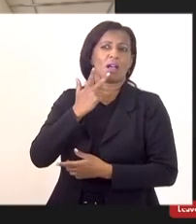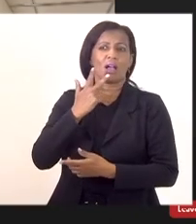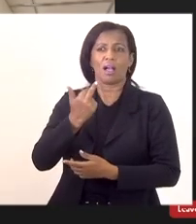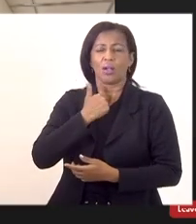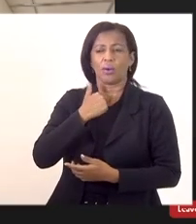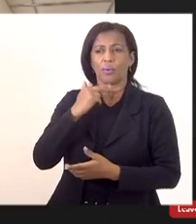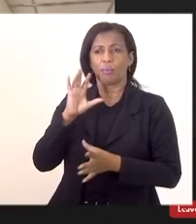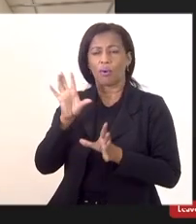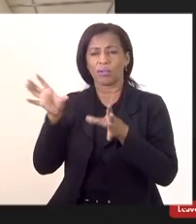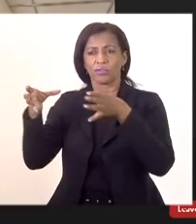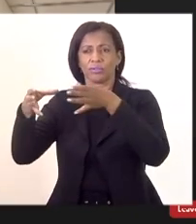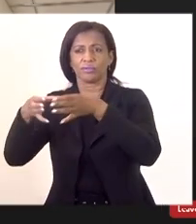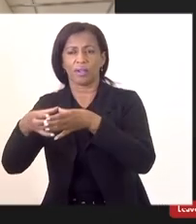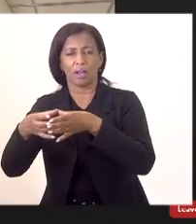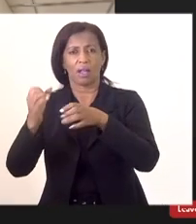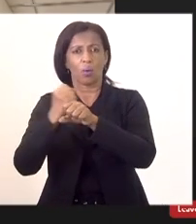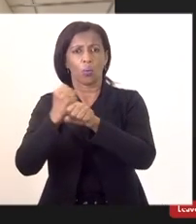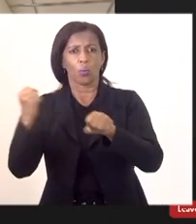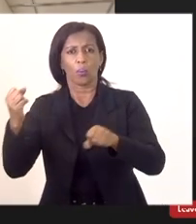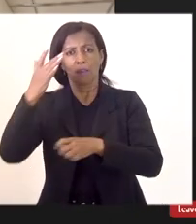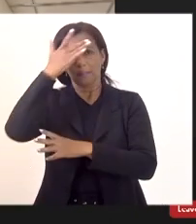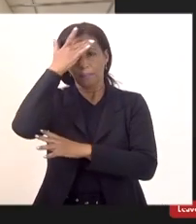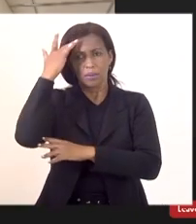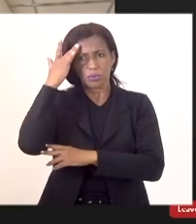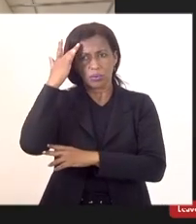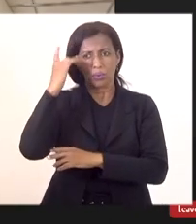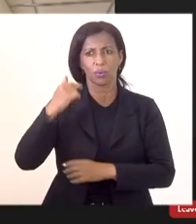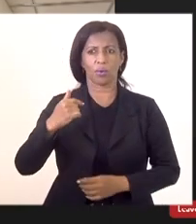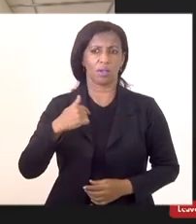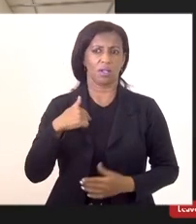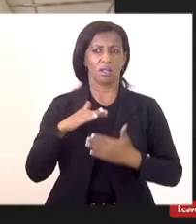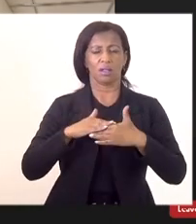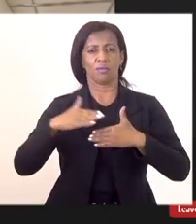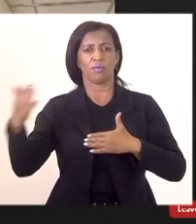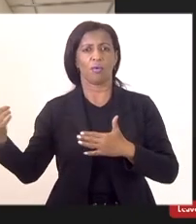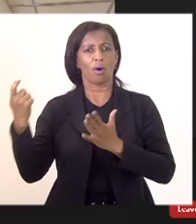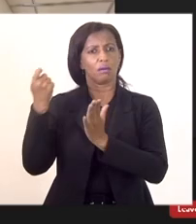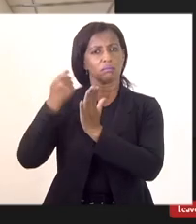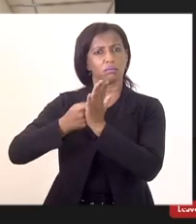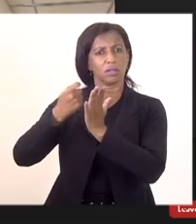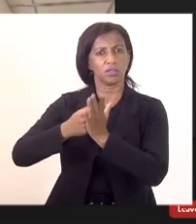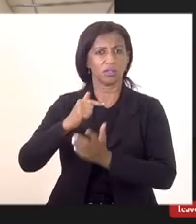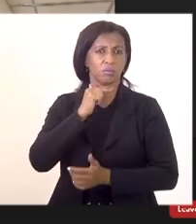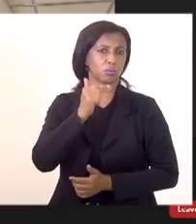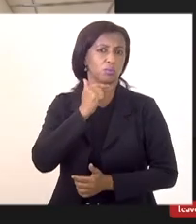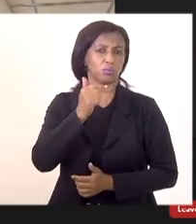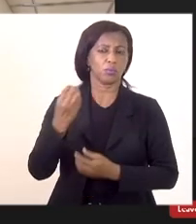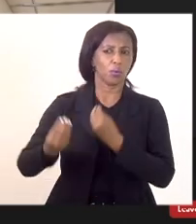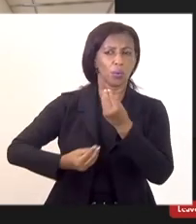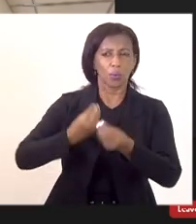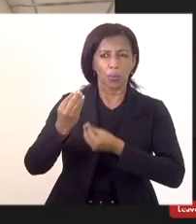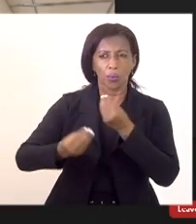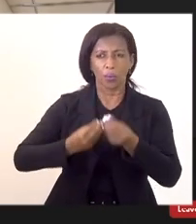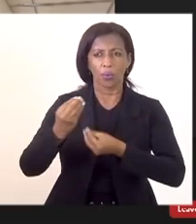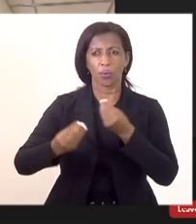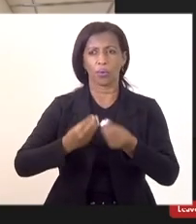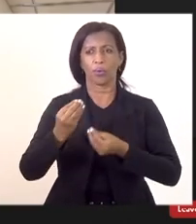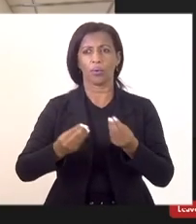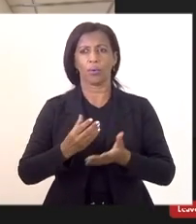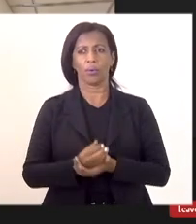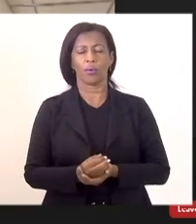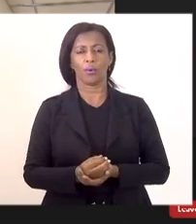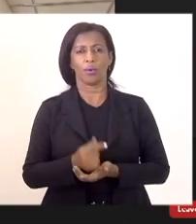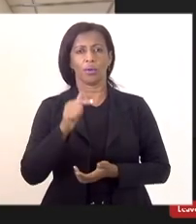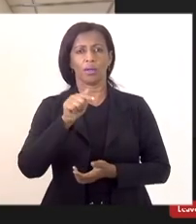porque existe um universo enorme de pessoas, e isso estaria fora do regime, a gente não tem condição de traçar nenhum planejamento. E,